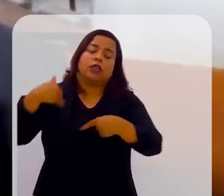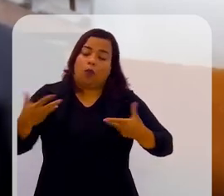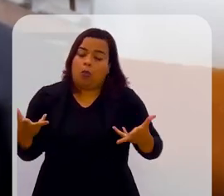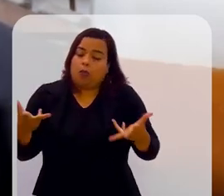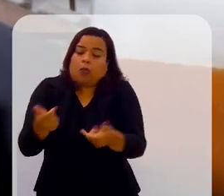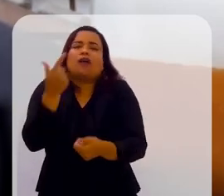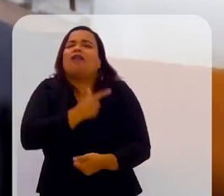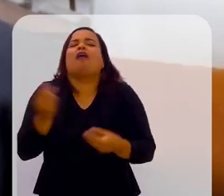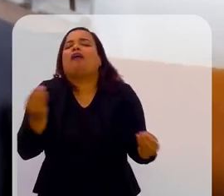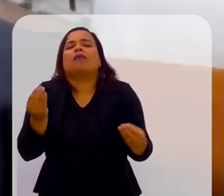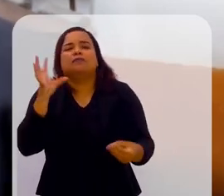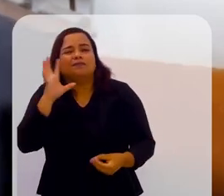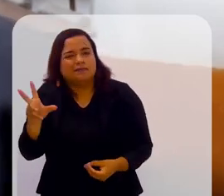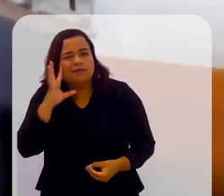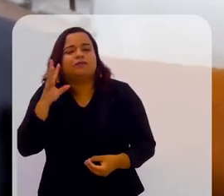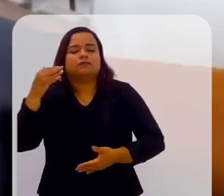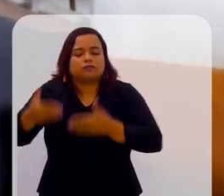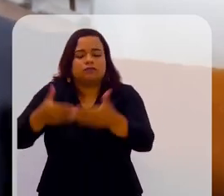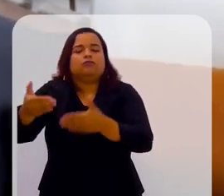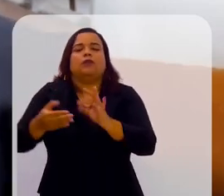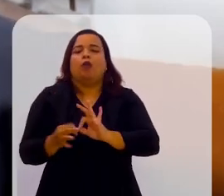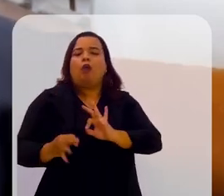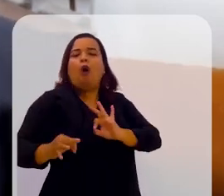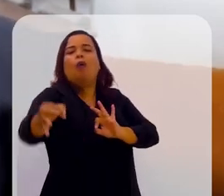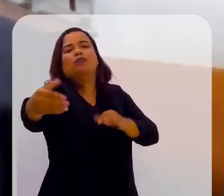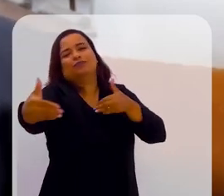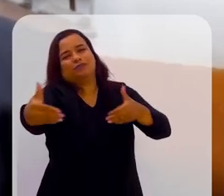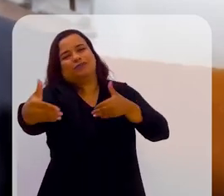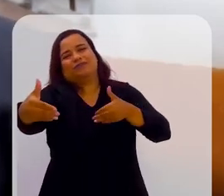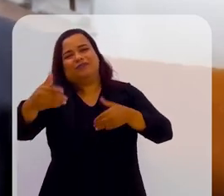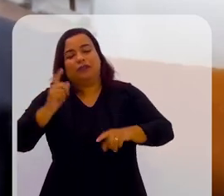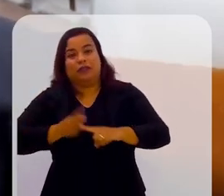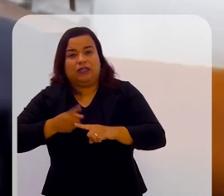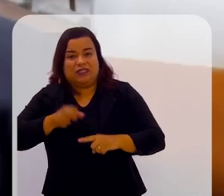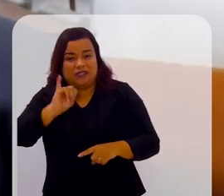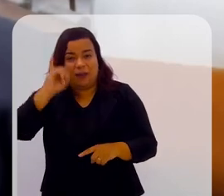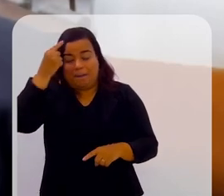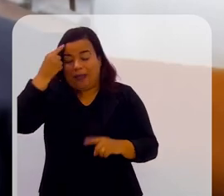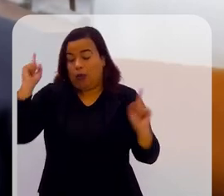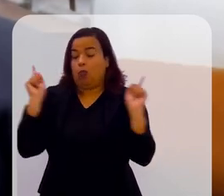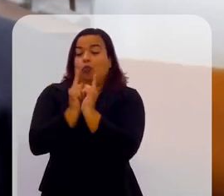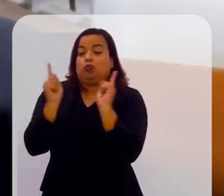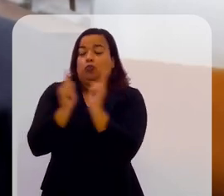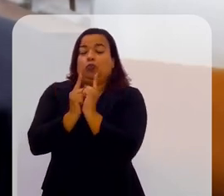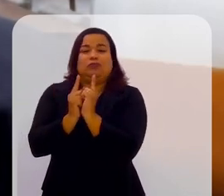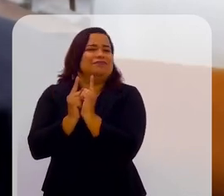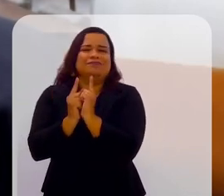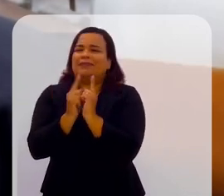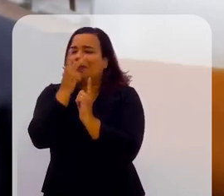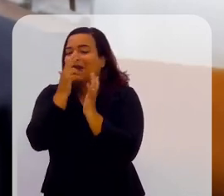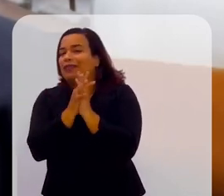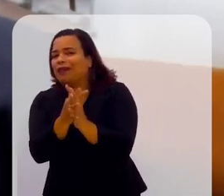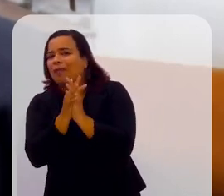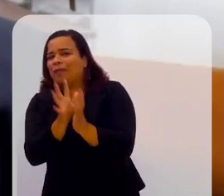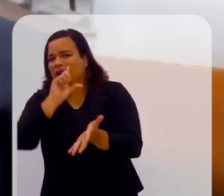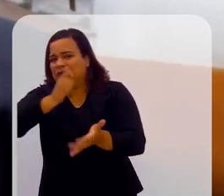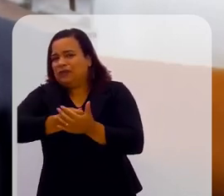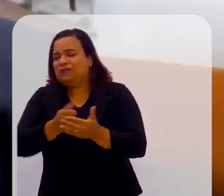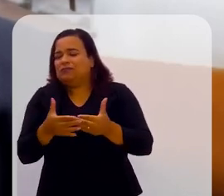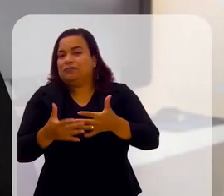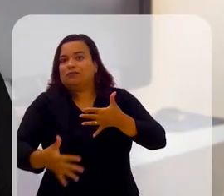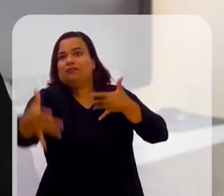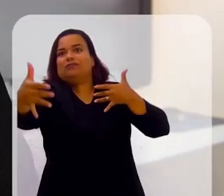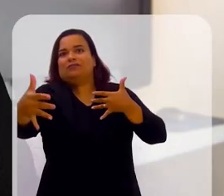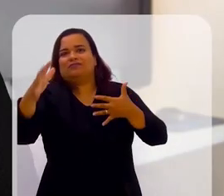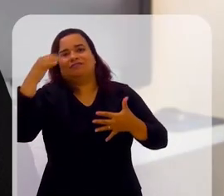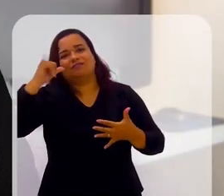prazo. Não só em decisões de curto prazo, porque às vezes o curto prazo mais atrapalha do que ajuda as decisões de longo